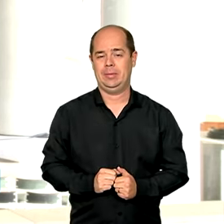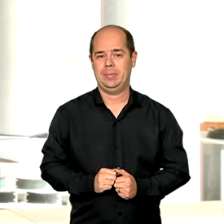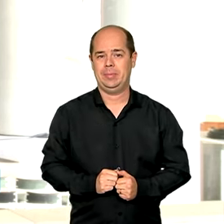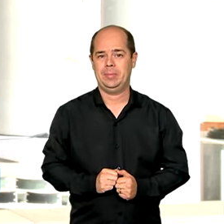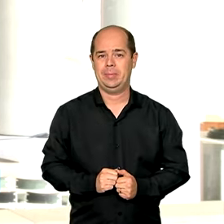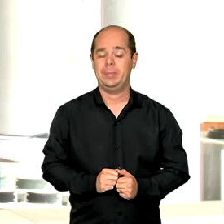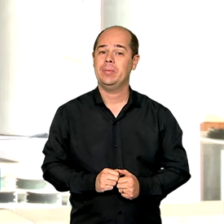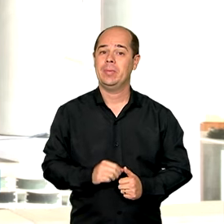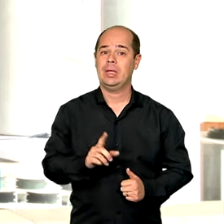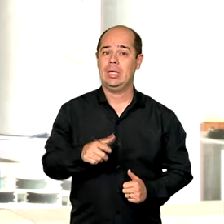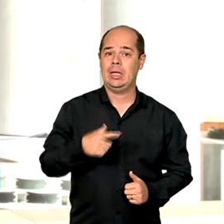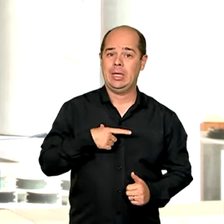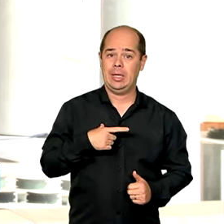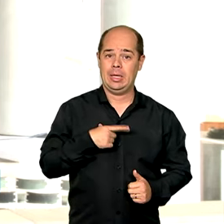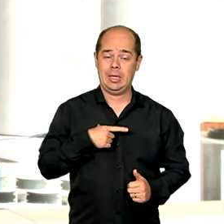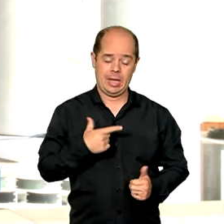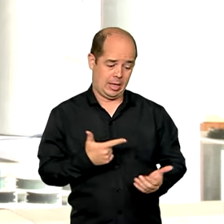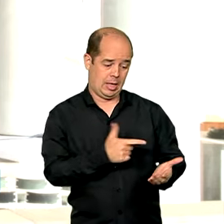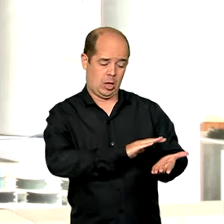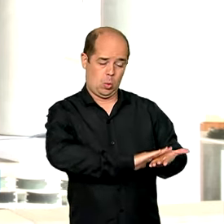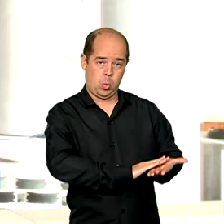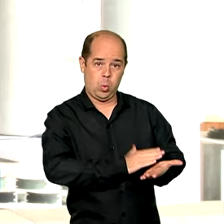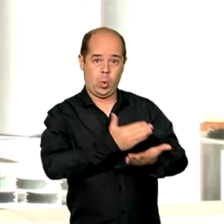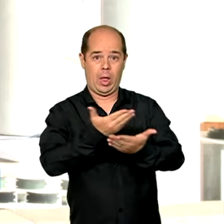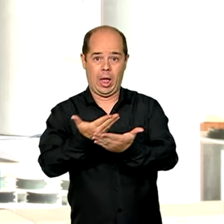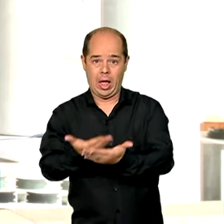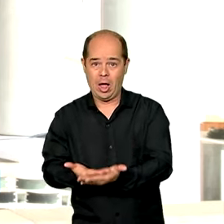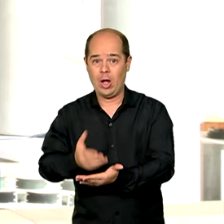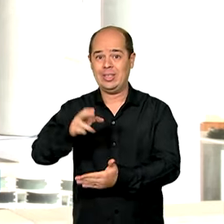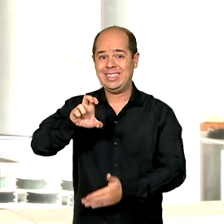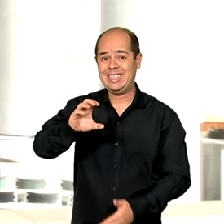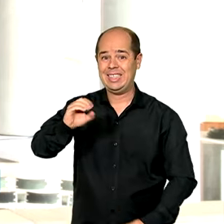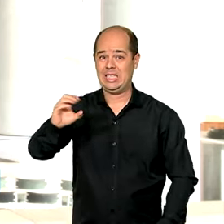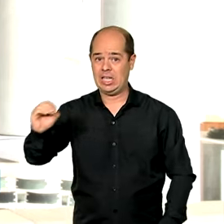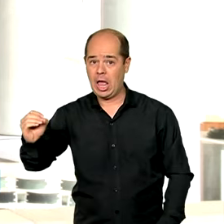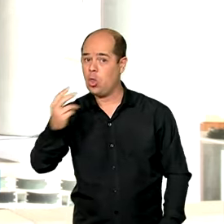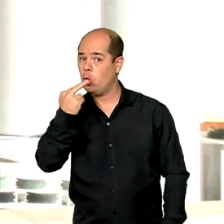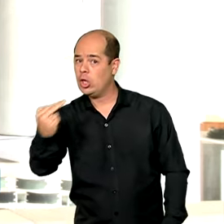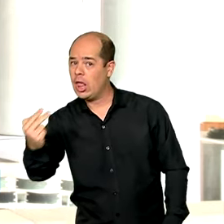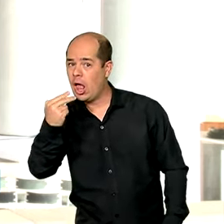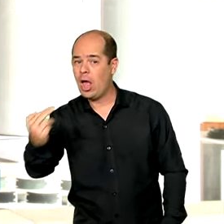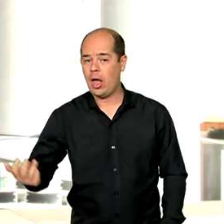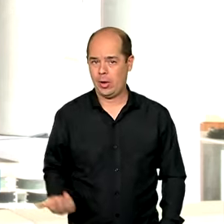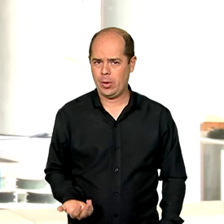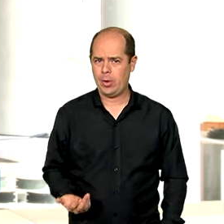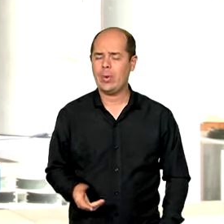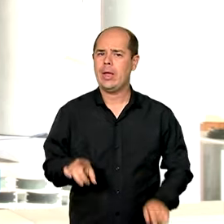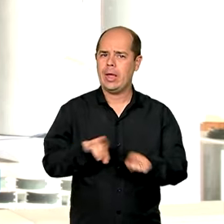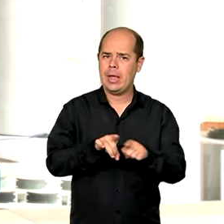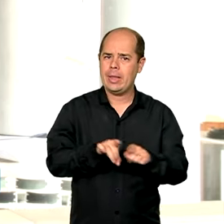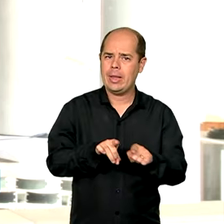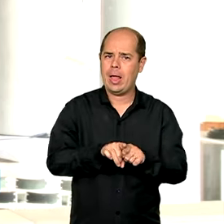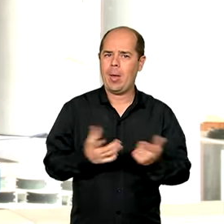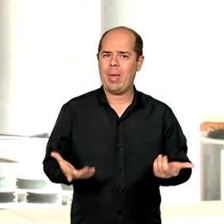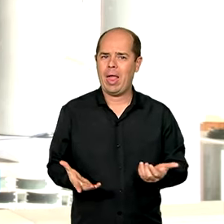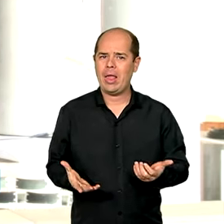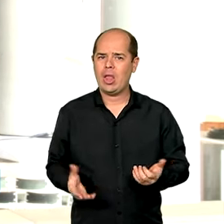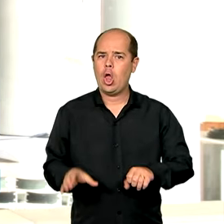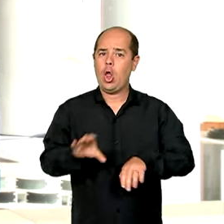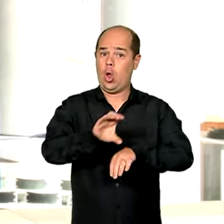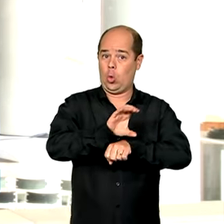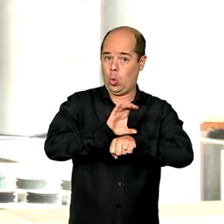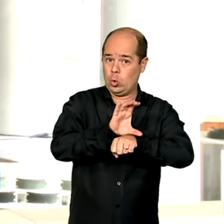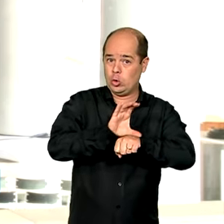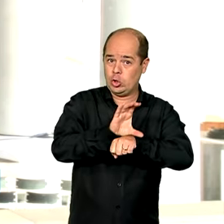documento já foi traduzido para mais de 500 idiomas e dialetos e inspirou constituições de todo o mundo, como a brasileira,